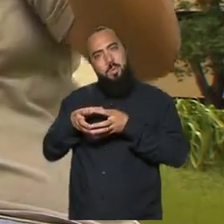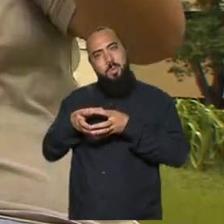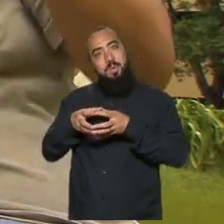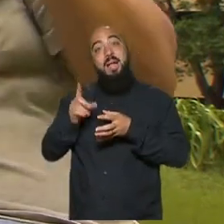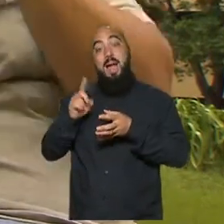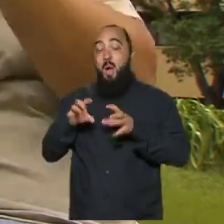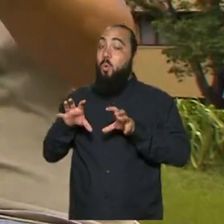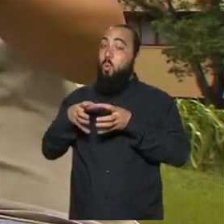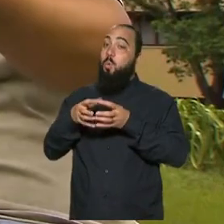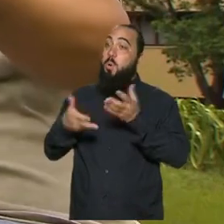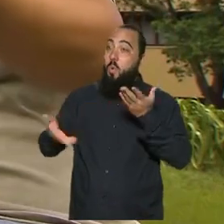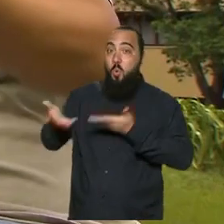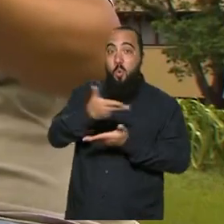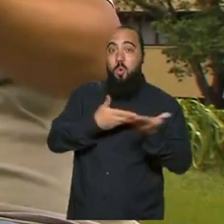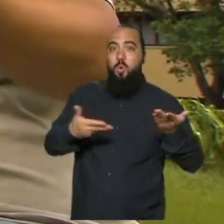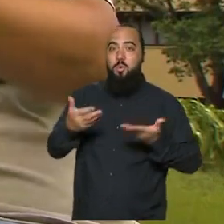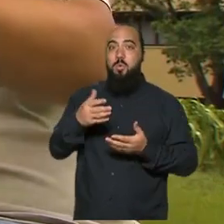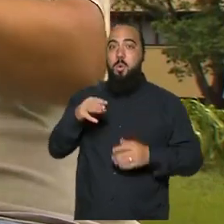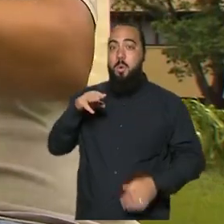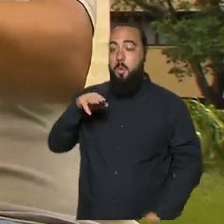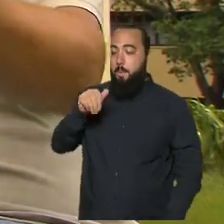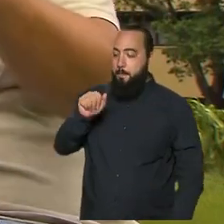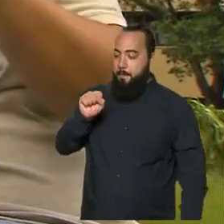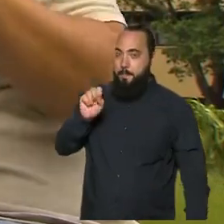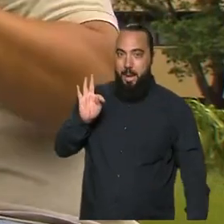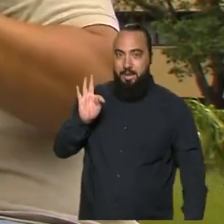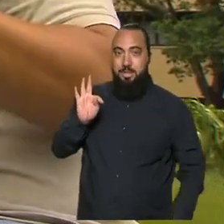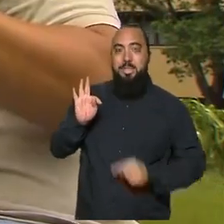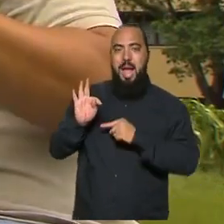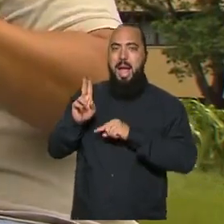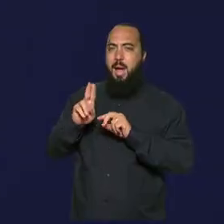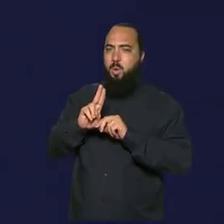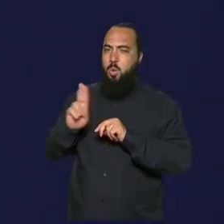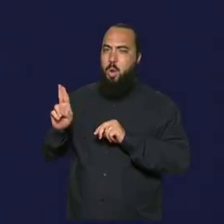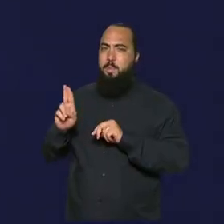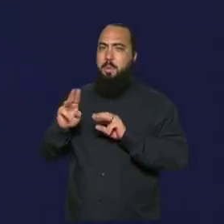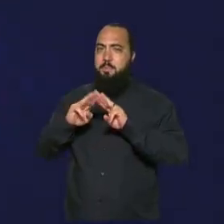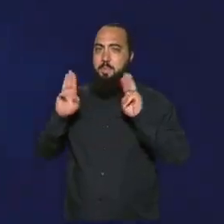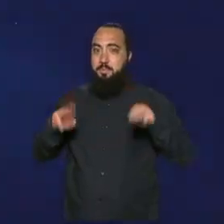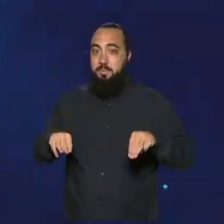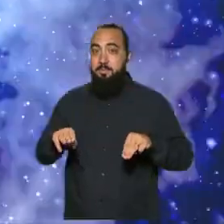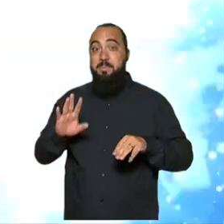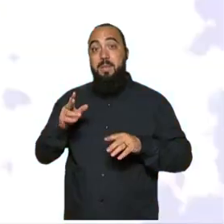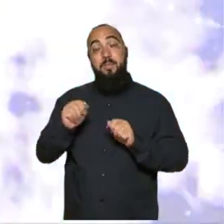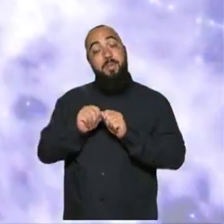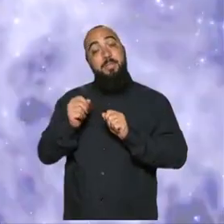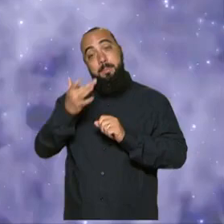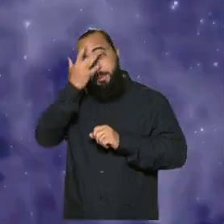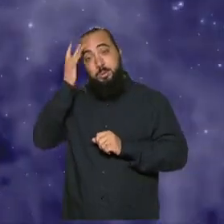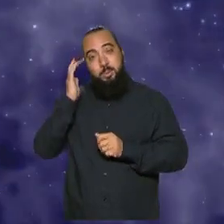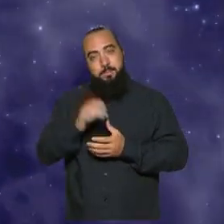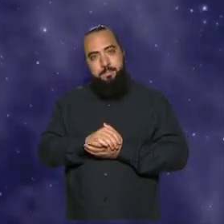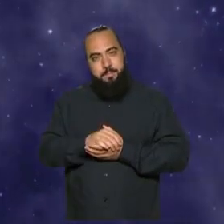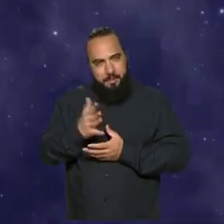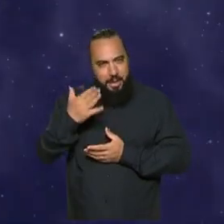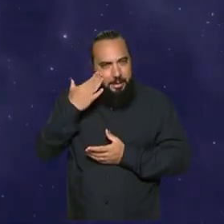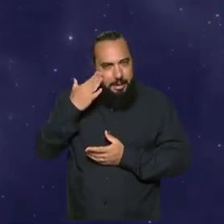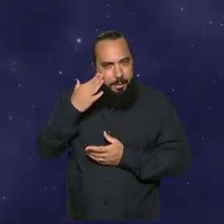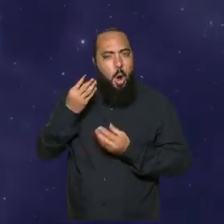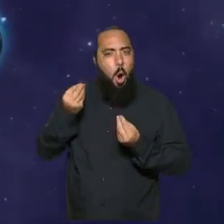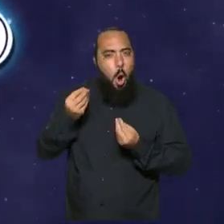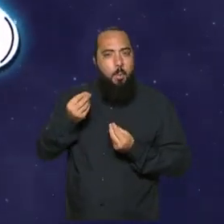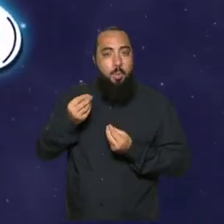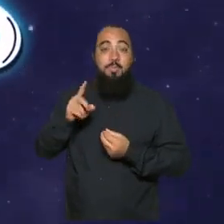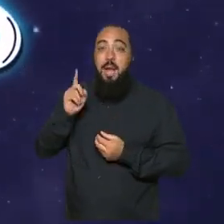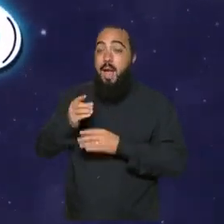coletivo, o nome é do Mast, mas é feito pelas pessoas. Quer saber como assistir o Astronomia em Doses? É